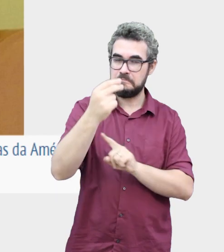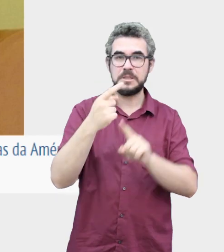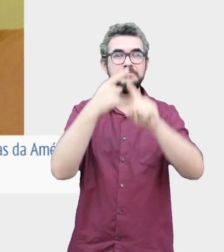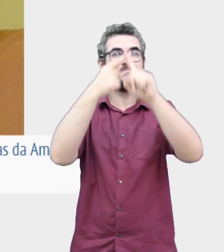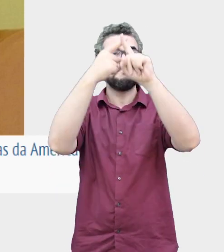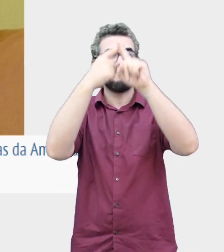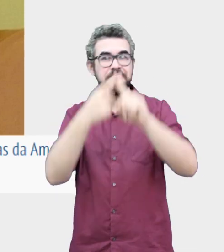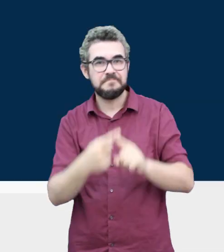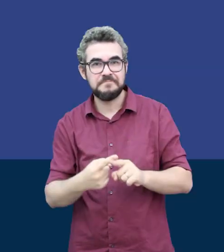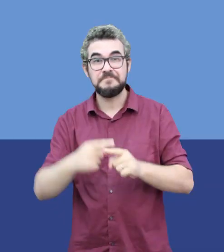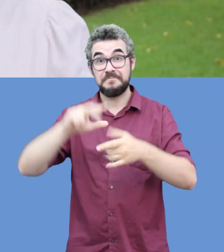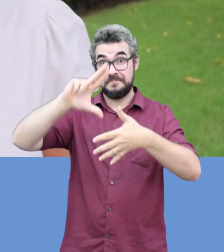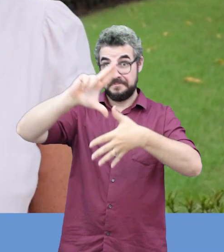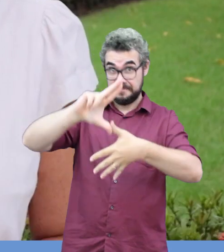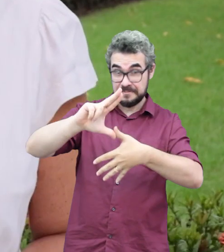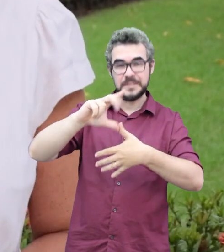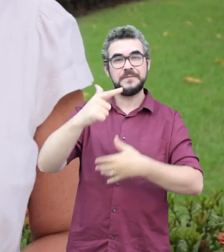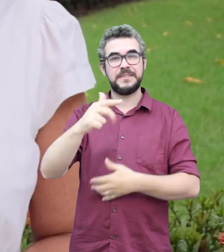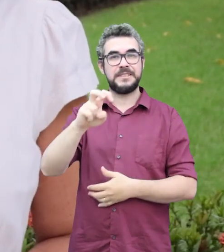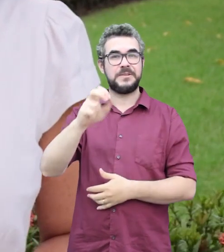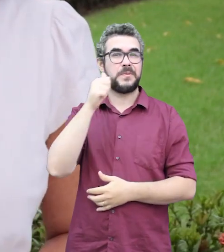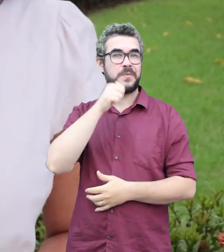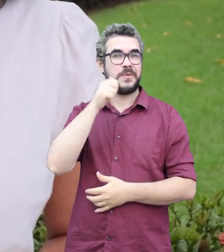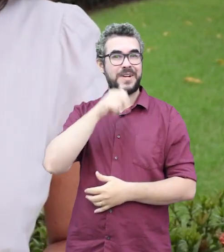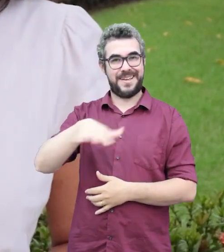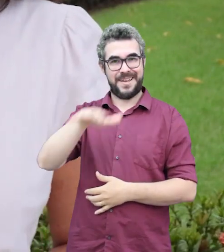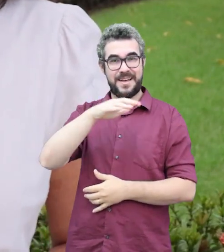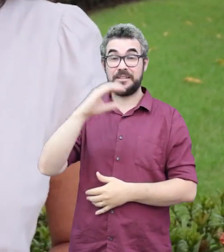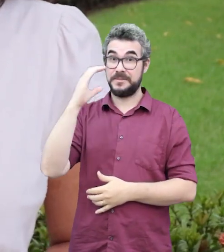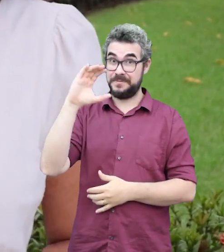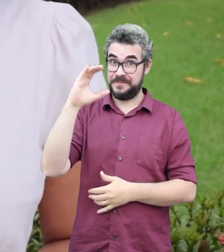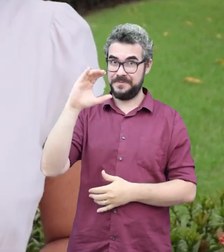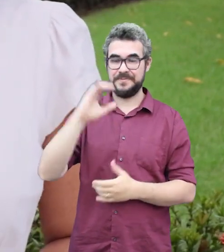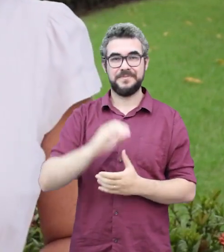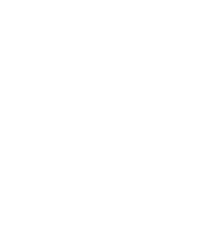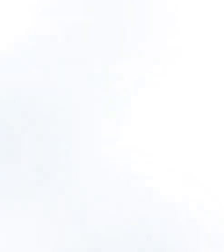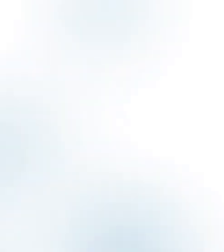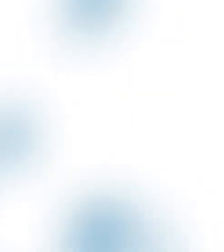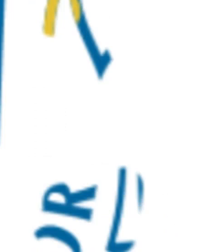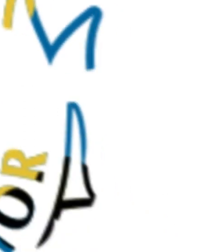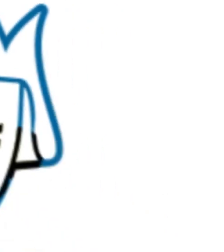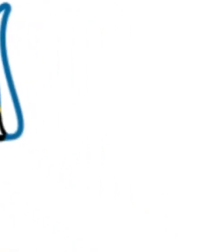programa 25 Mulheres na Ciência na América Latina. Até semana que vem!